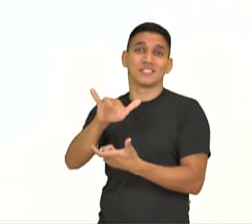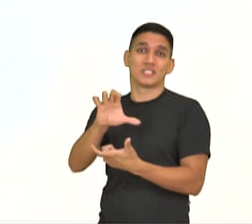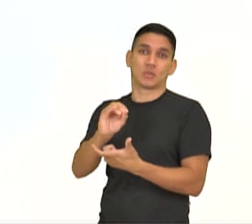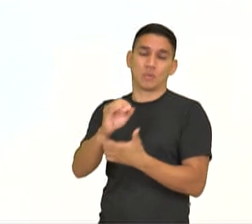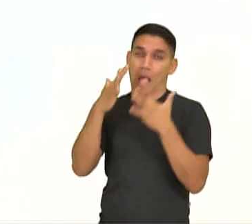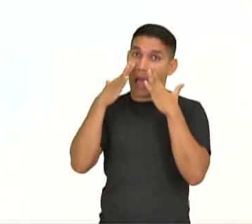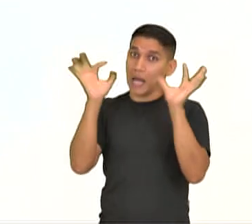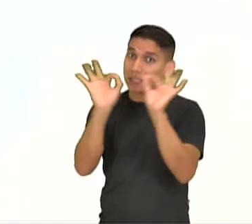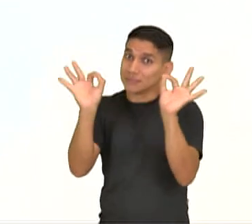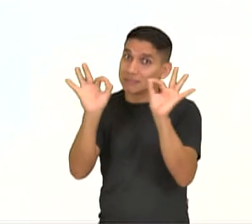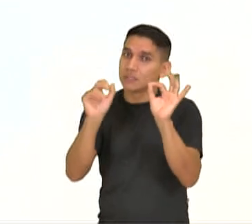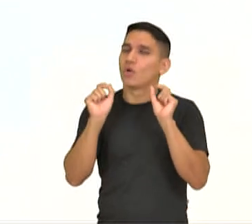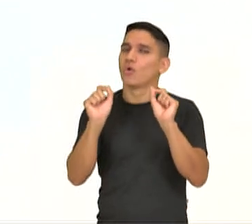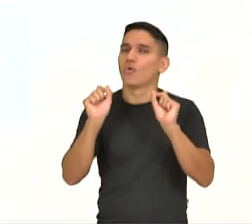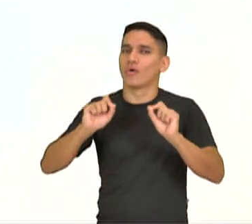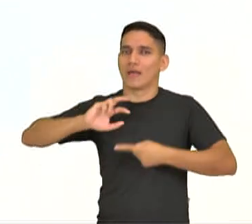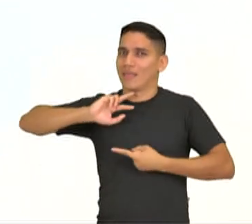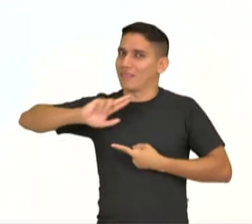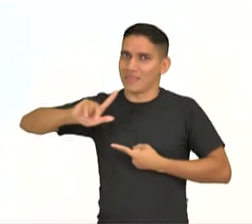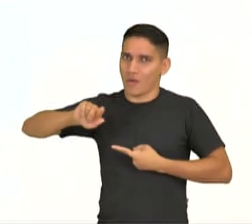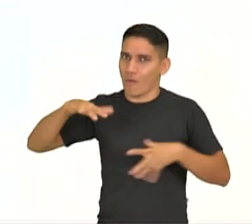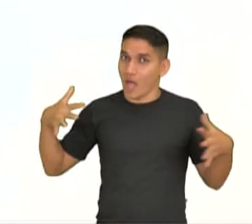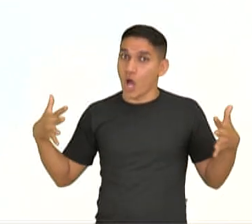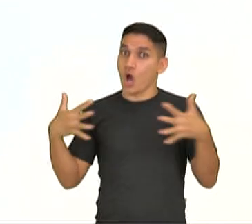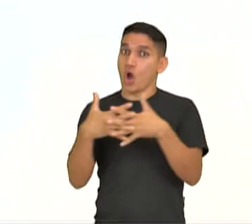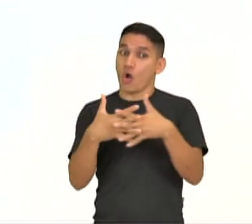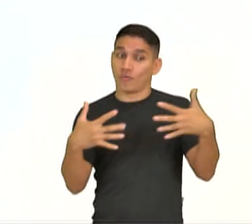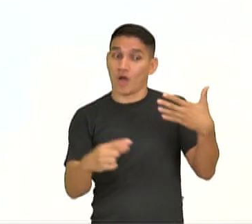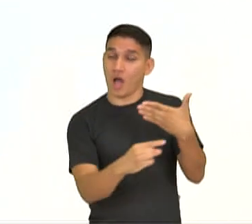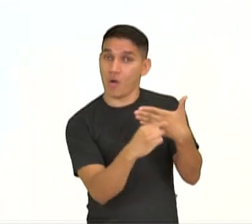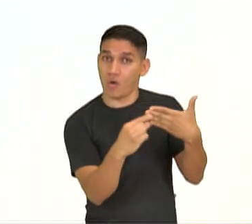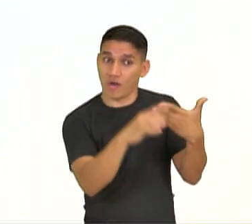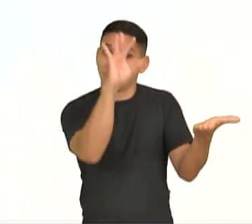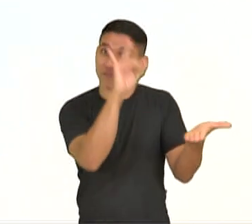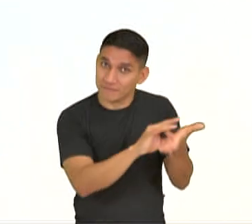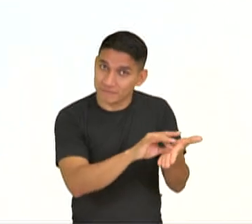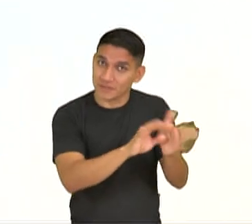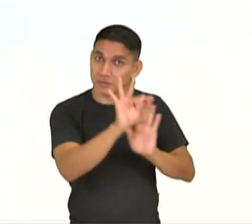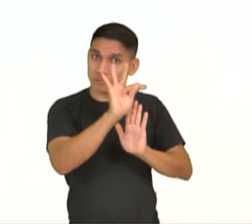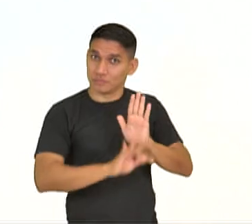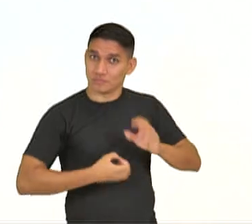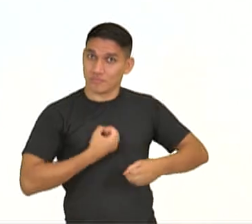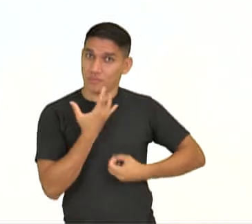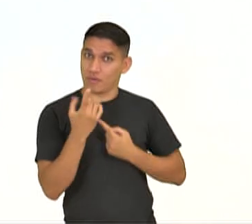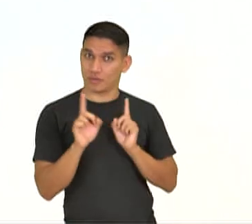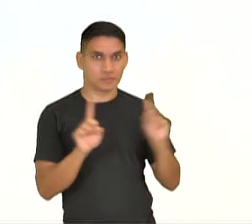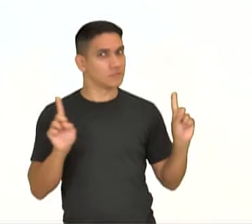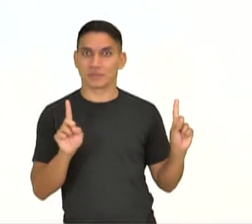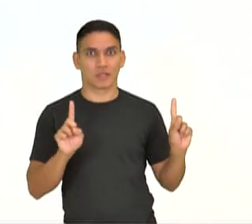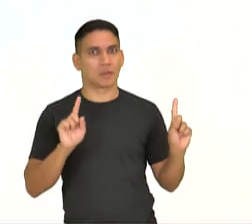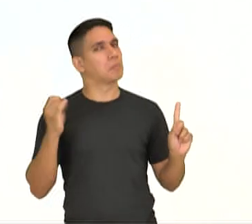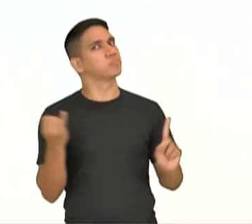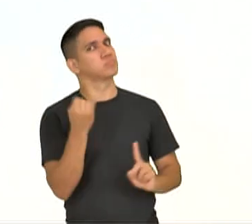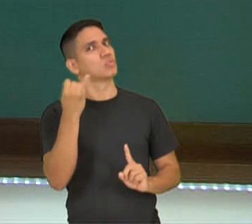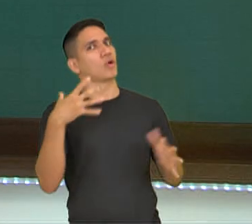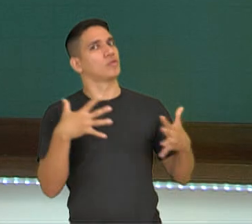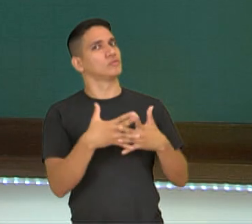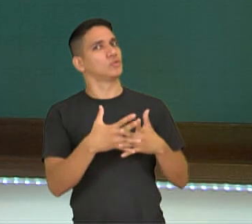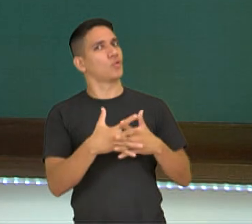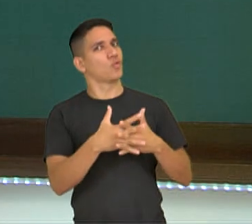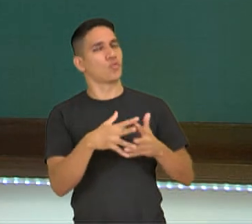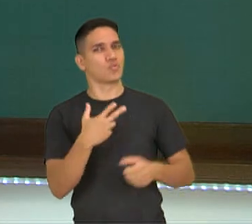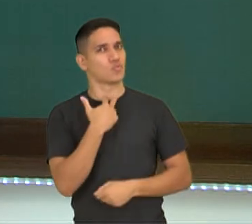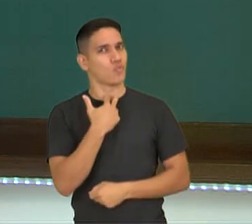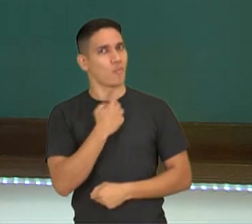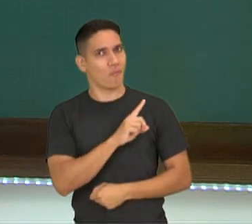Atenção. Ele não deve ser confundido com o autor real do poema. Importantíssimo isso. Não é